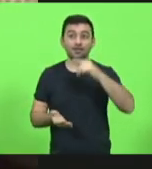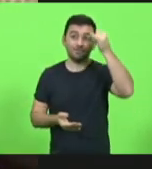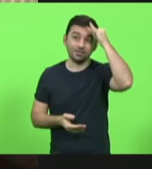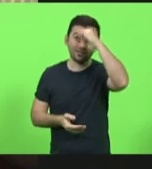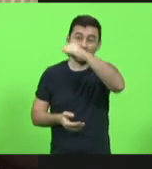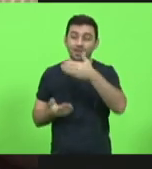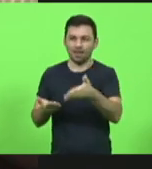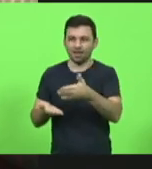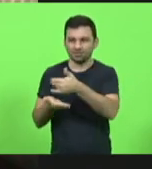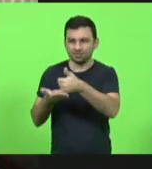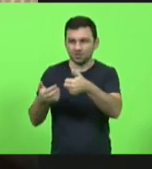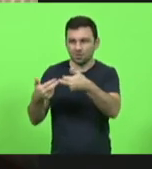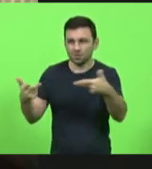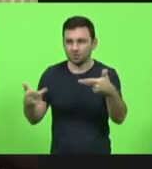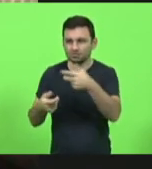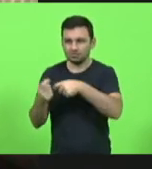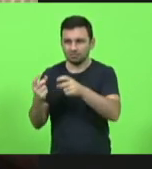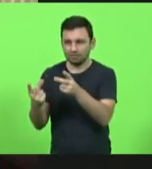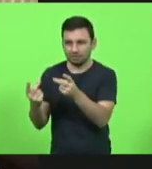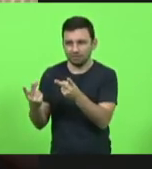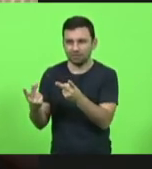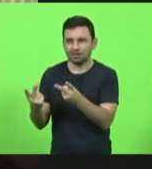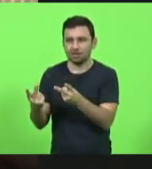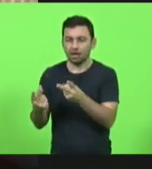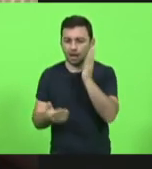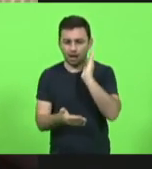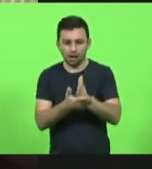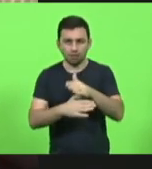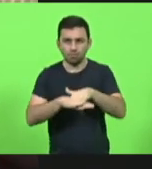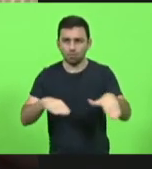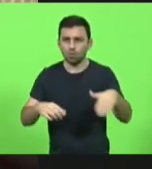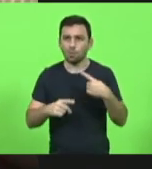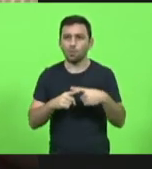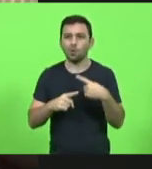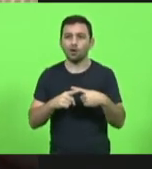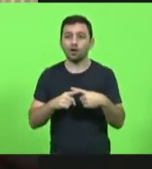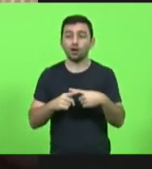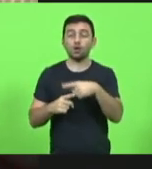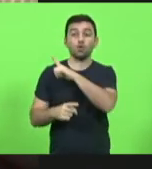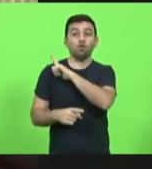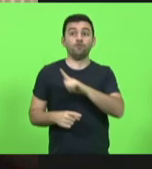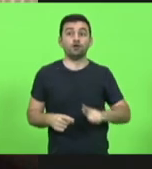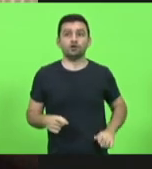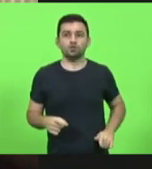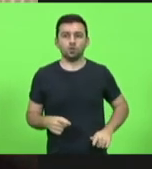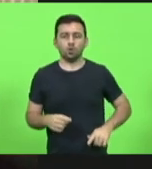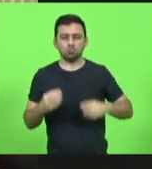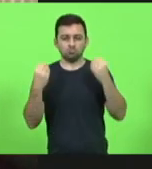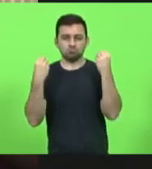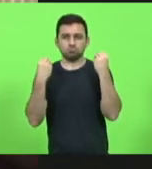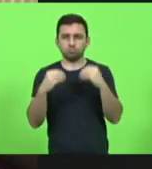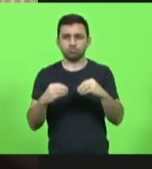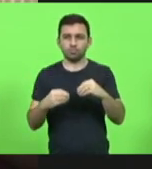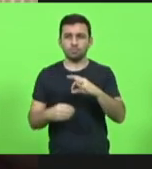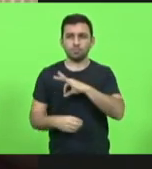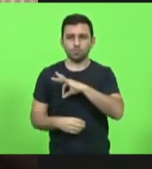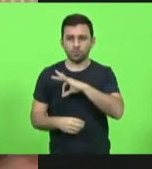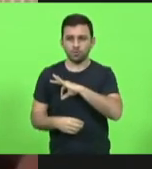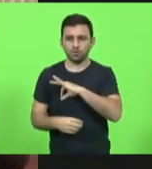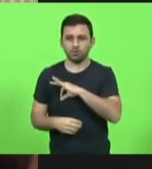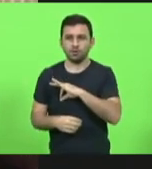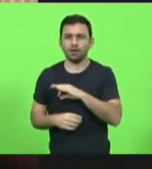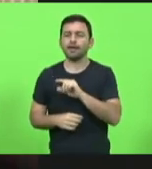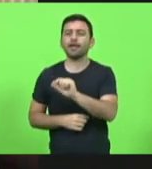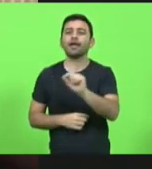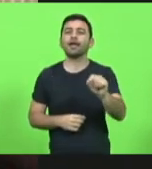tráfico, abortada por conta dessa animosidade que o governador está implementando nas polícias, quem é que